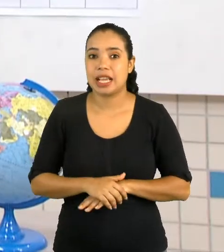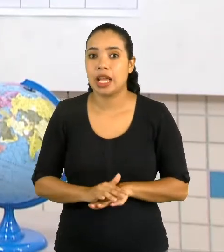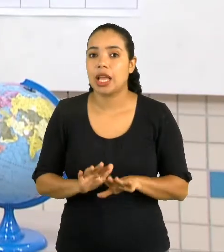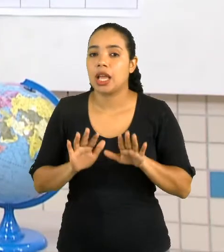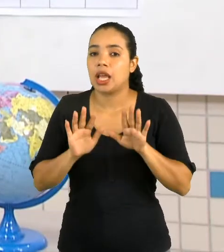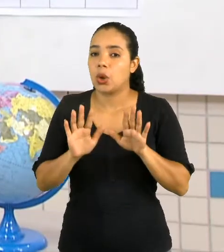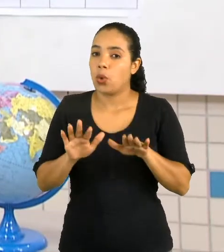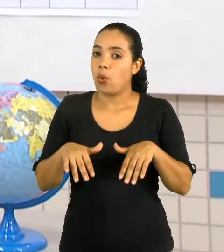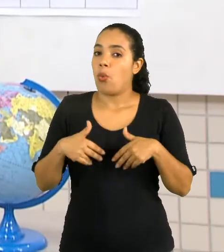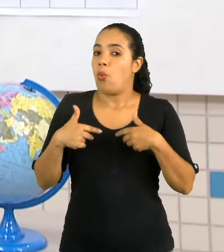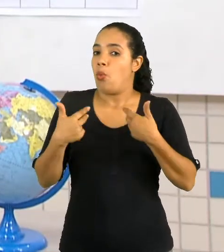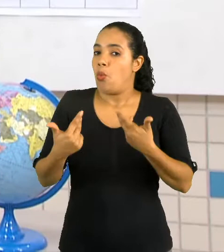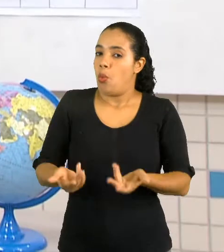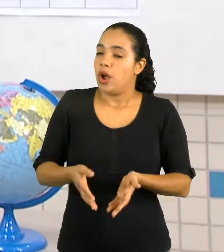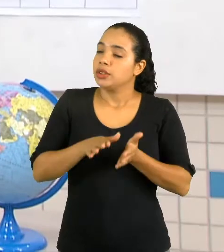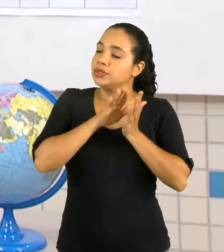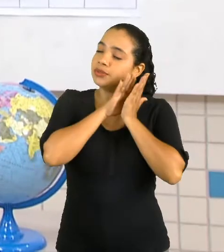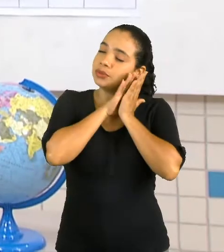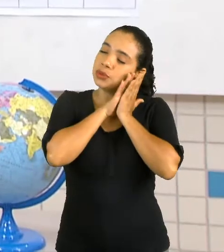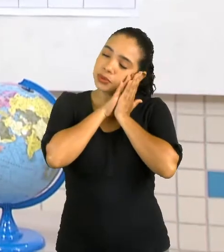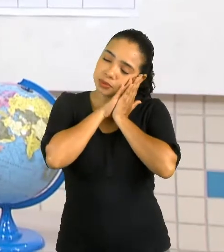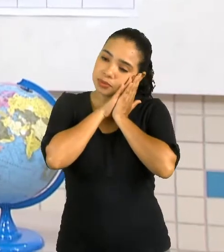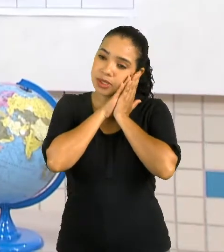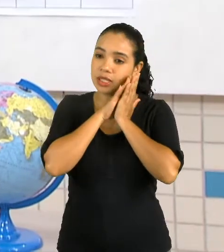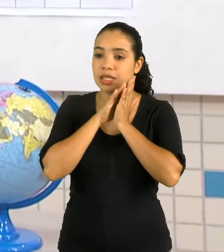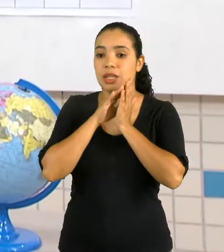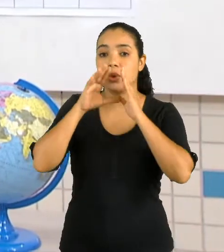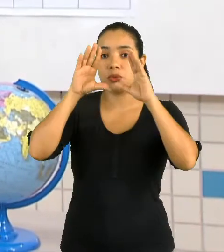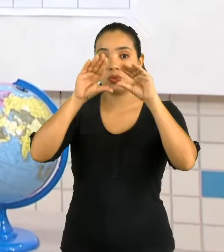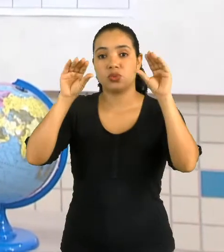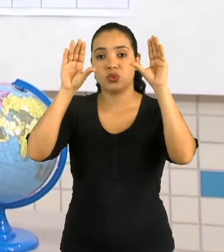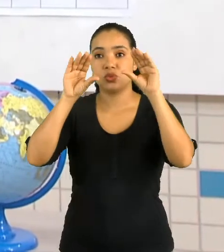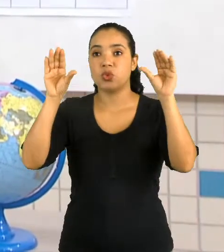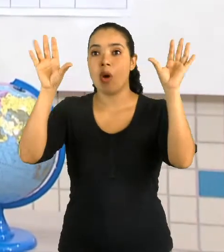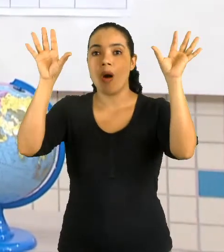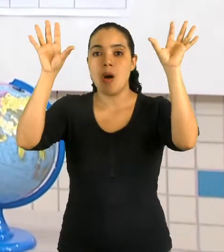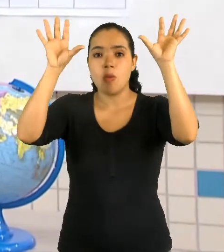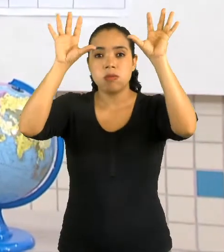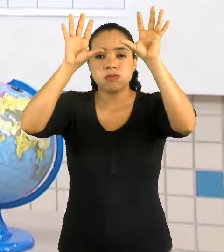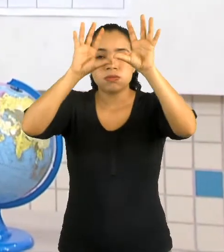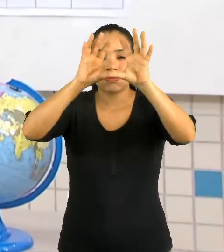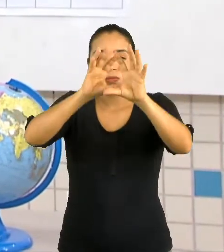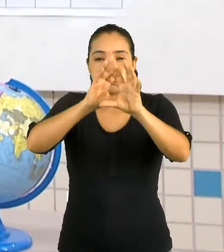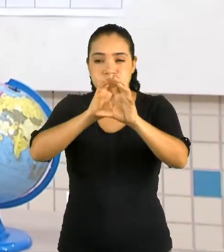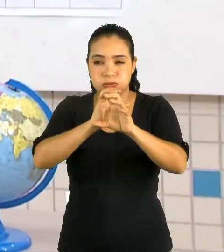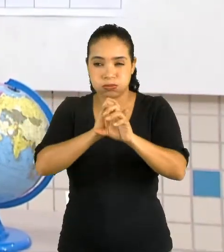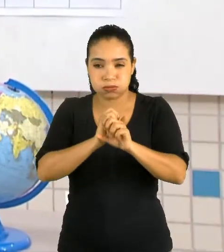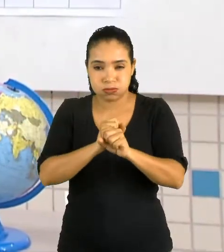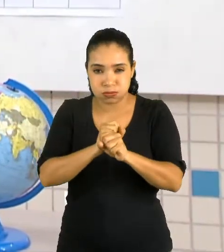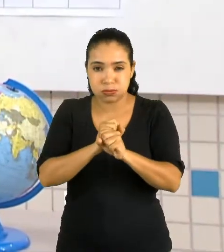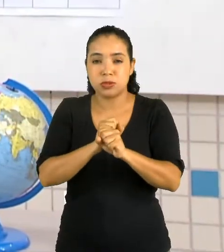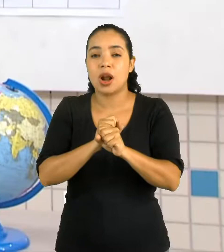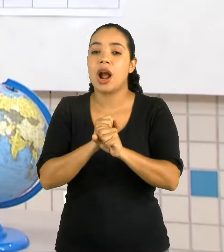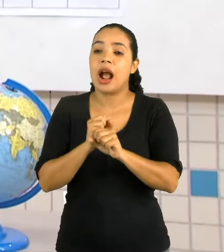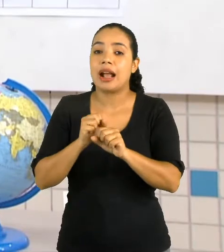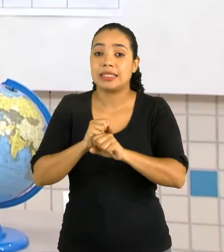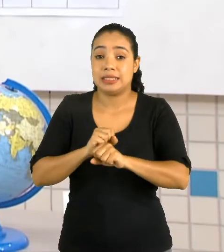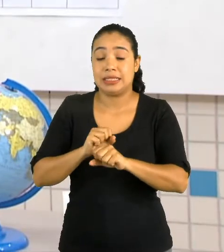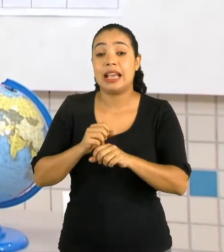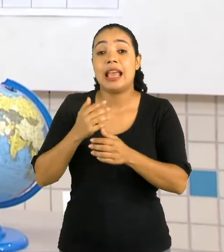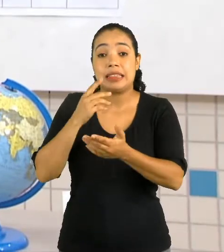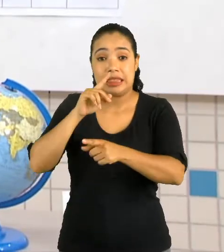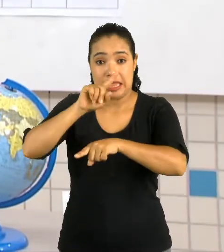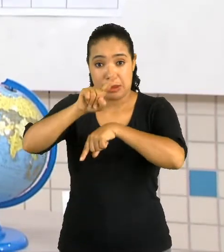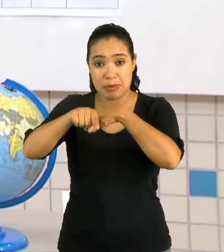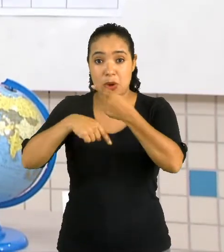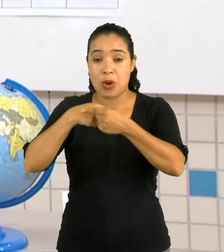dormir, o céu está, isso, escuro. E ele é iluminado pela